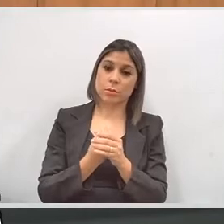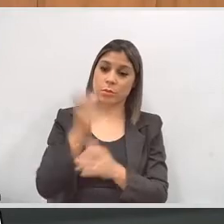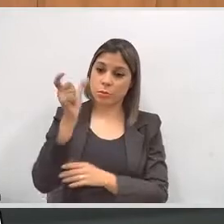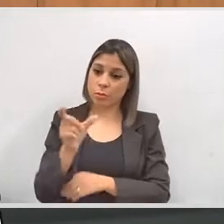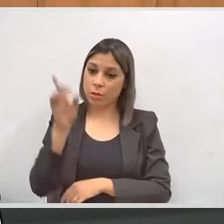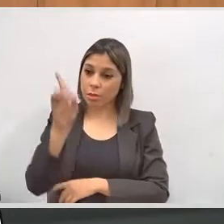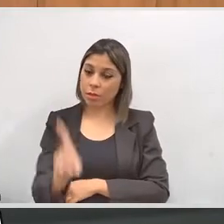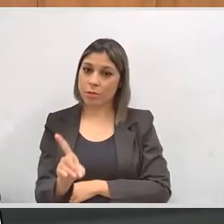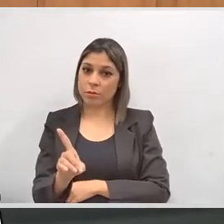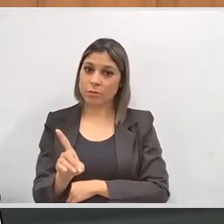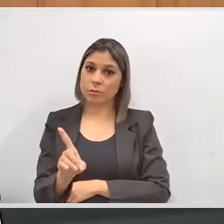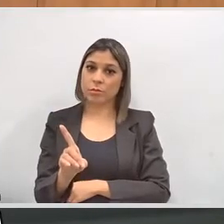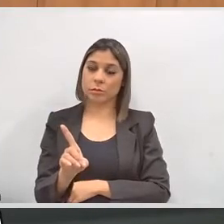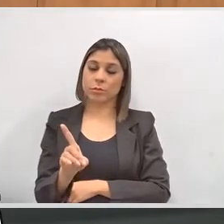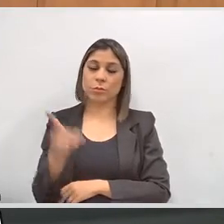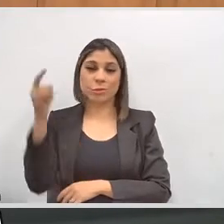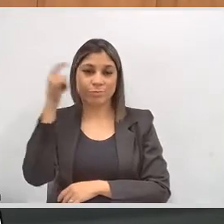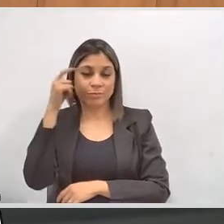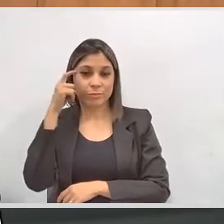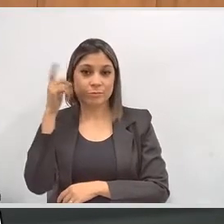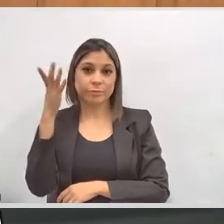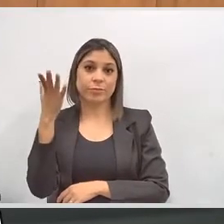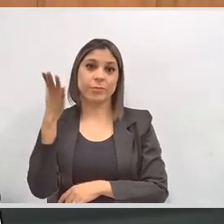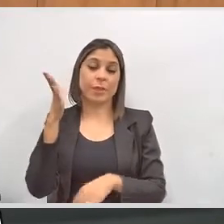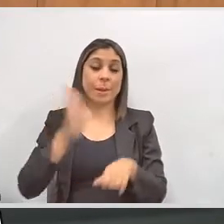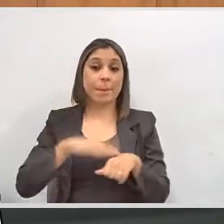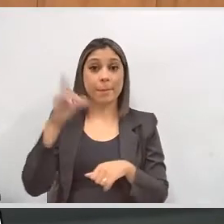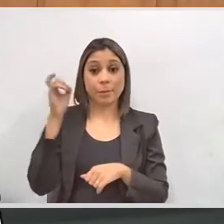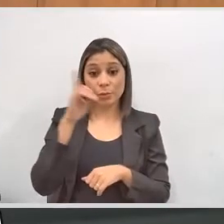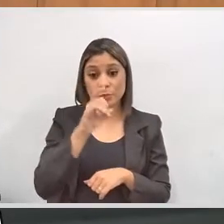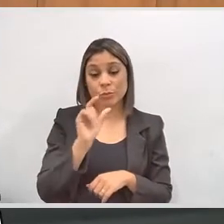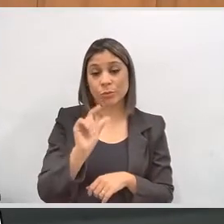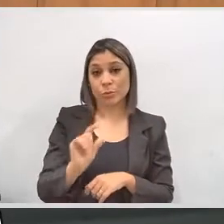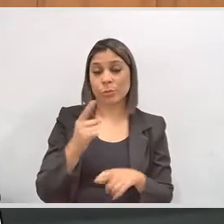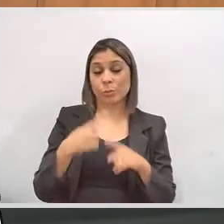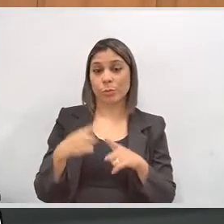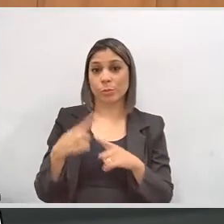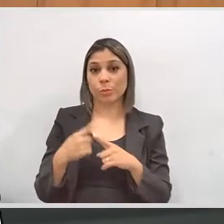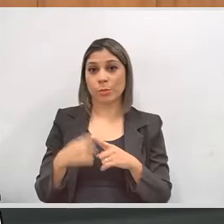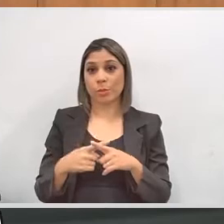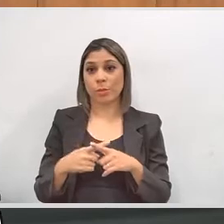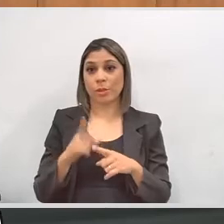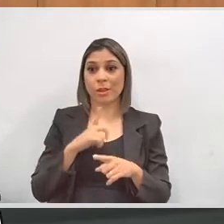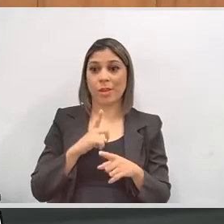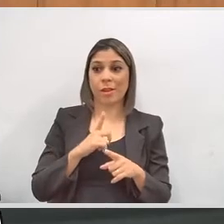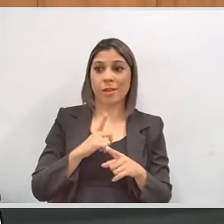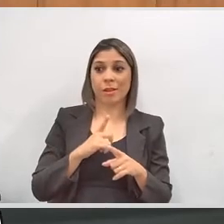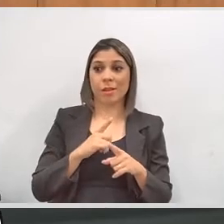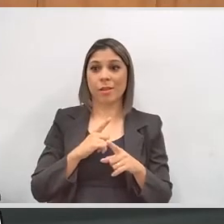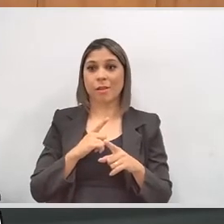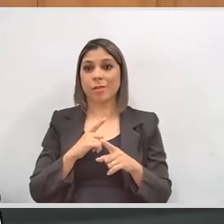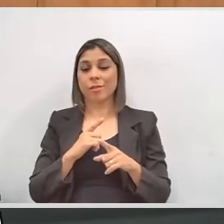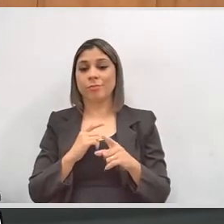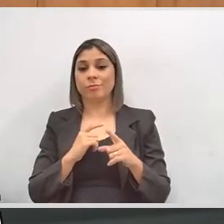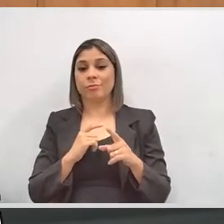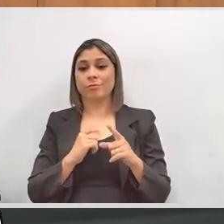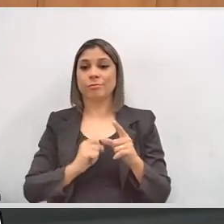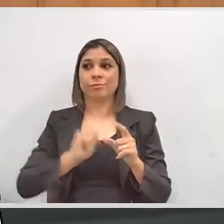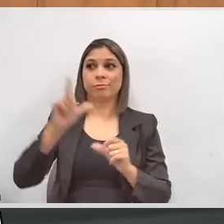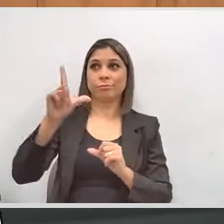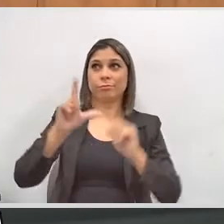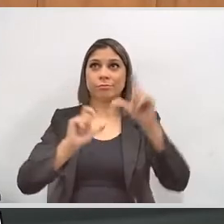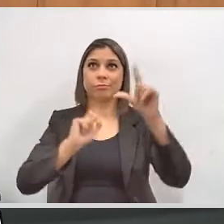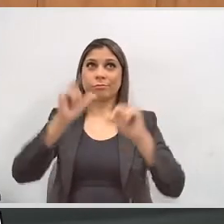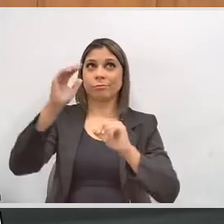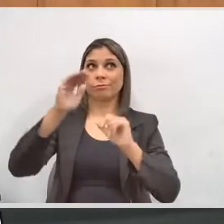com deficiência intelectual é mais desafiadora, porque os graus variam. E, no momento